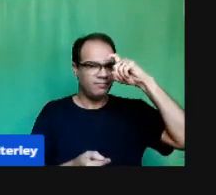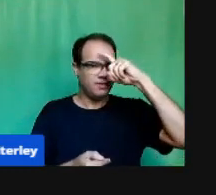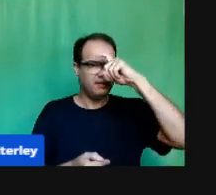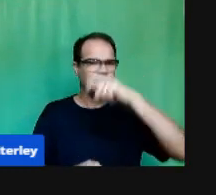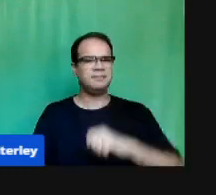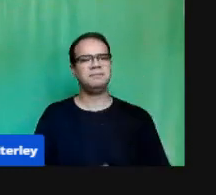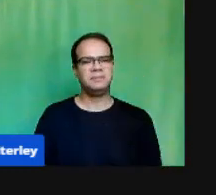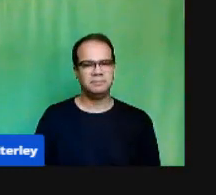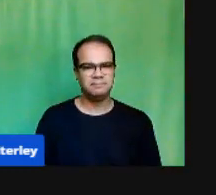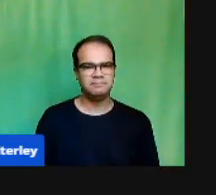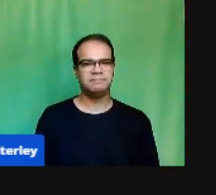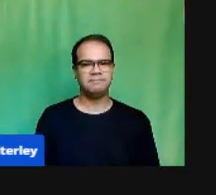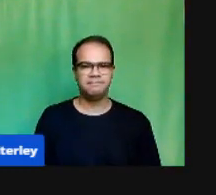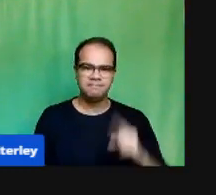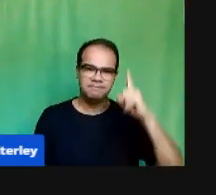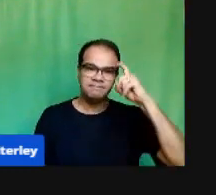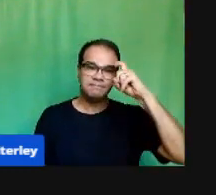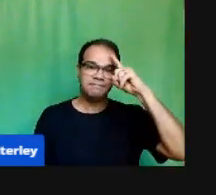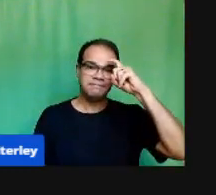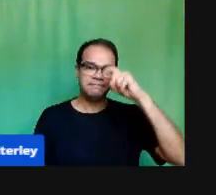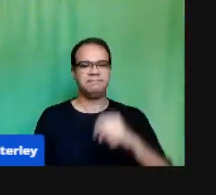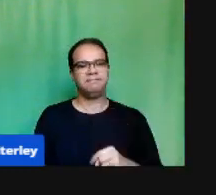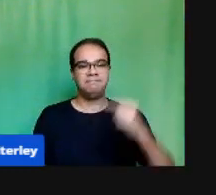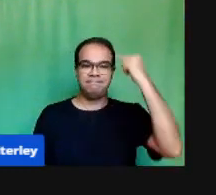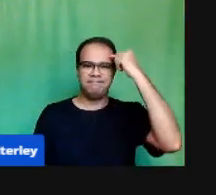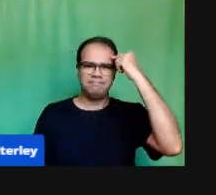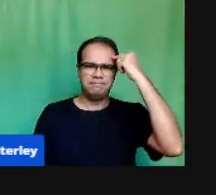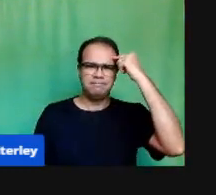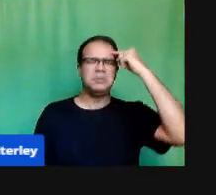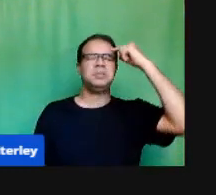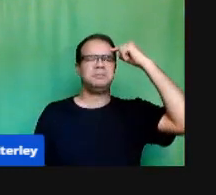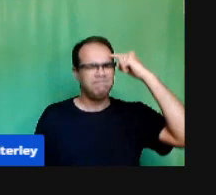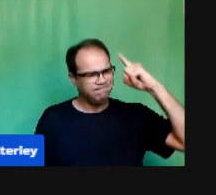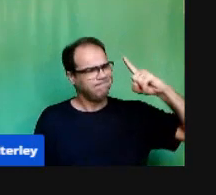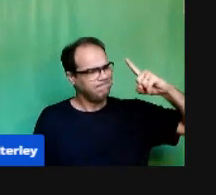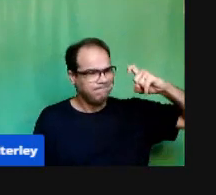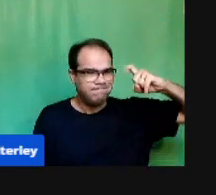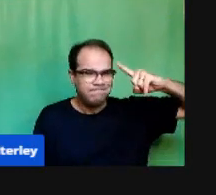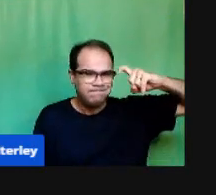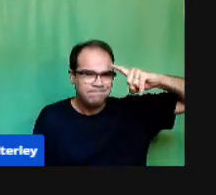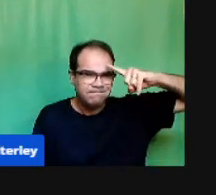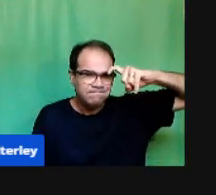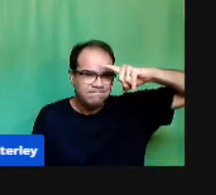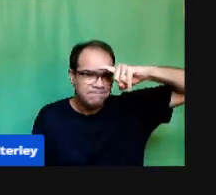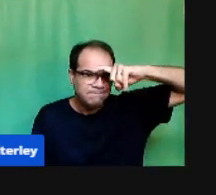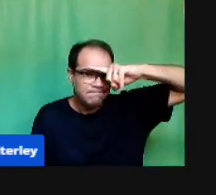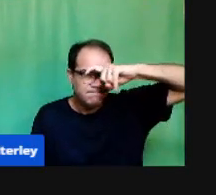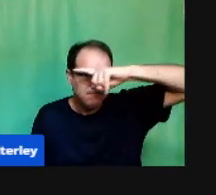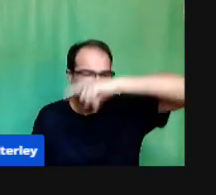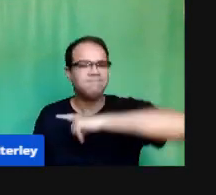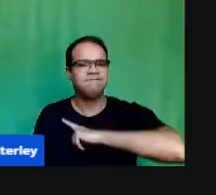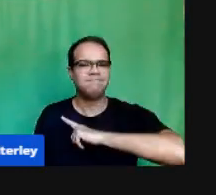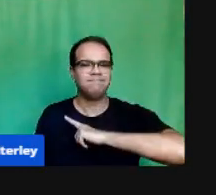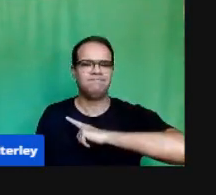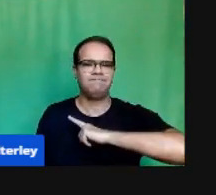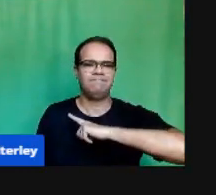desafio Nosso Acho não Tenho certeza Que foi o maior desafio Desse momento Para todos